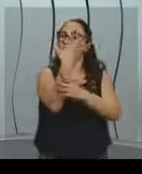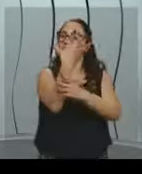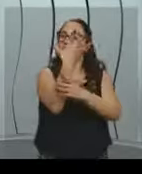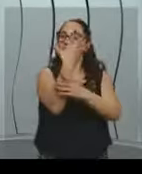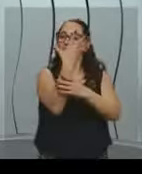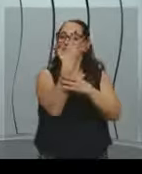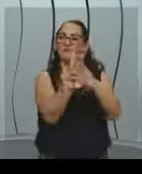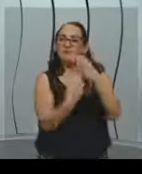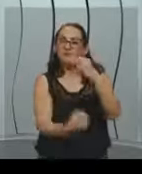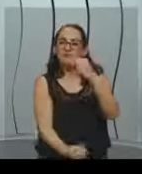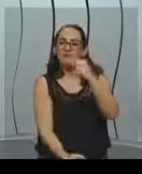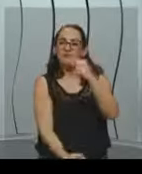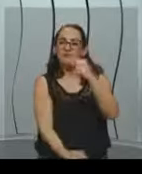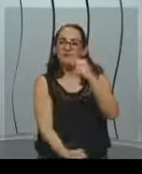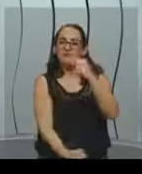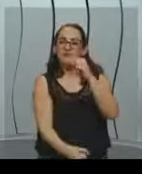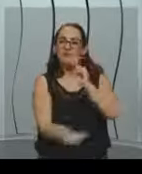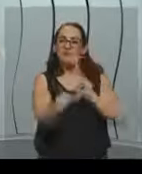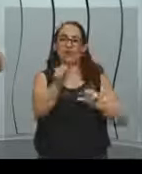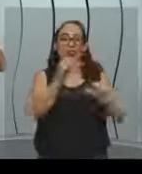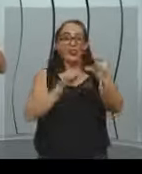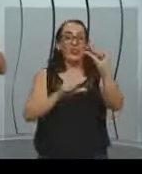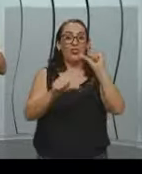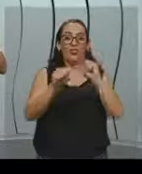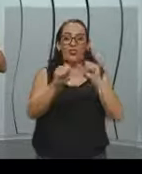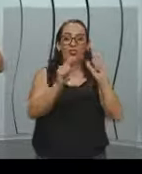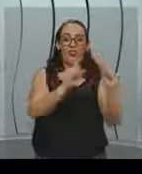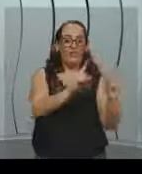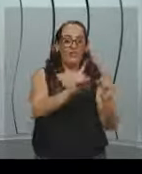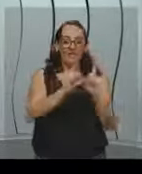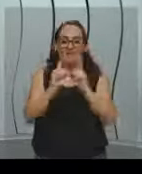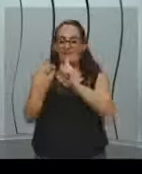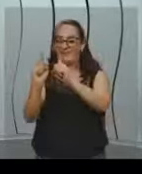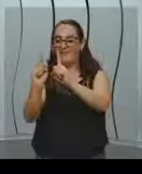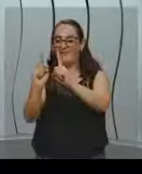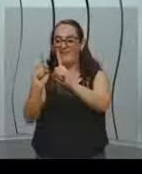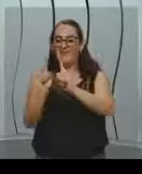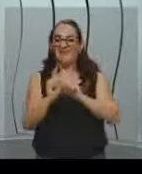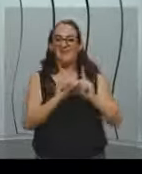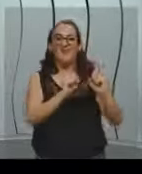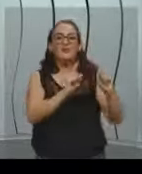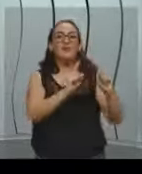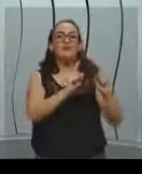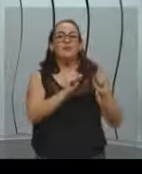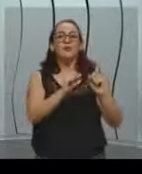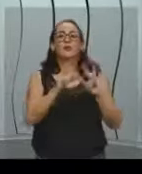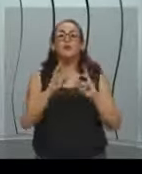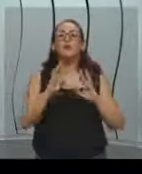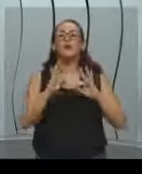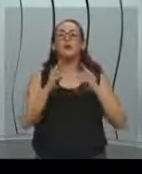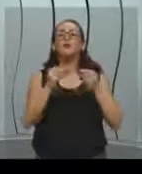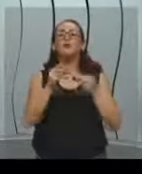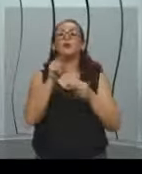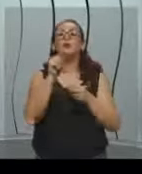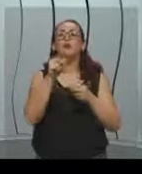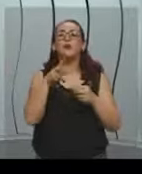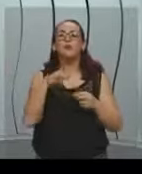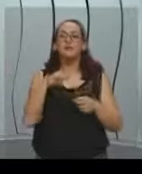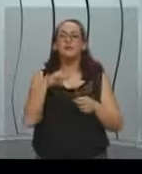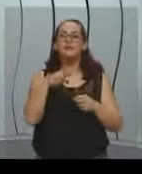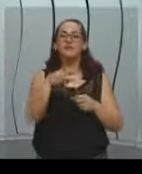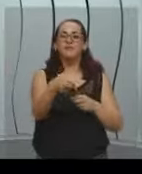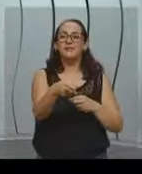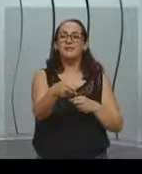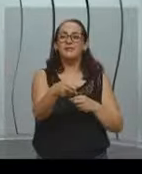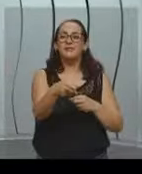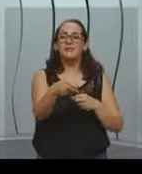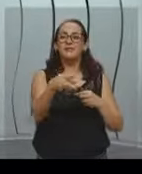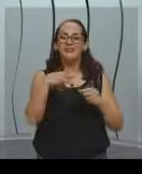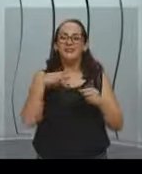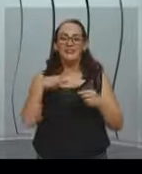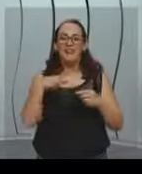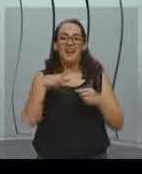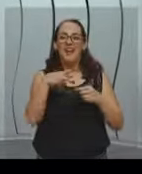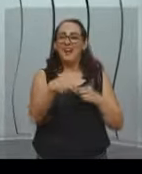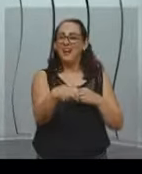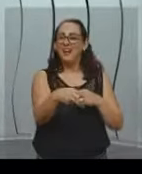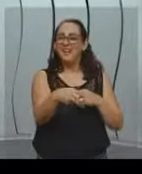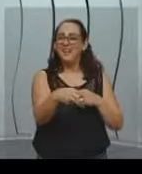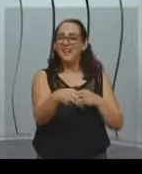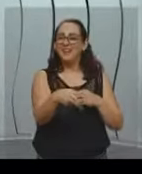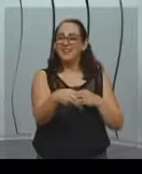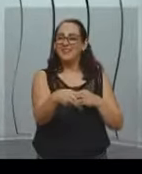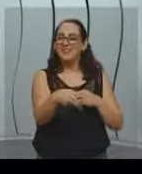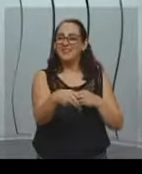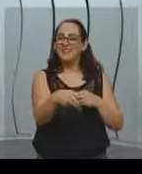tudo através dos cortes. Nós vamos ter aí nossas primeiras cortes cinematográficos.